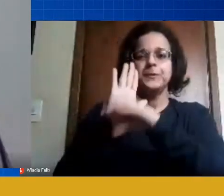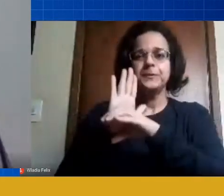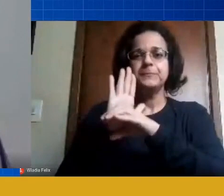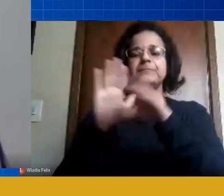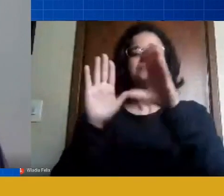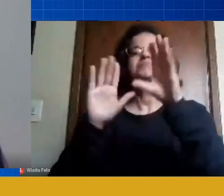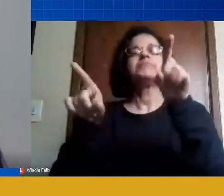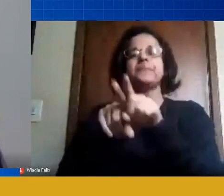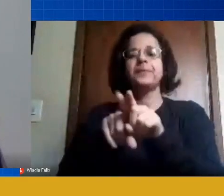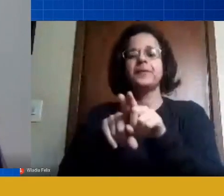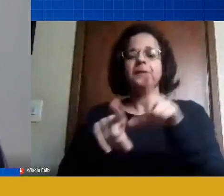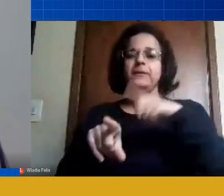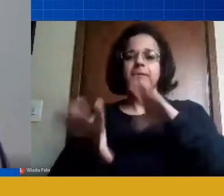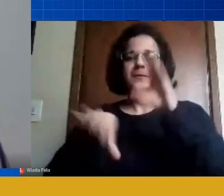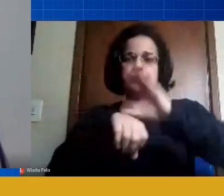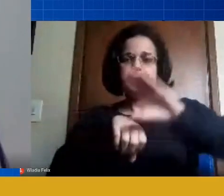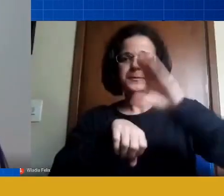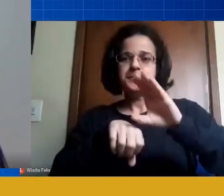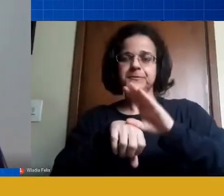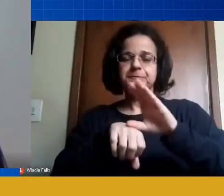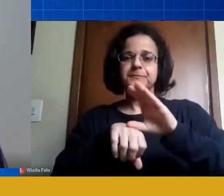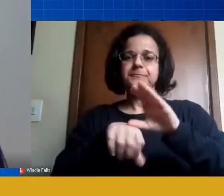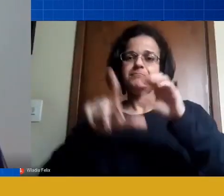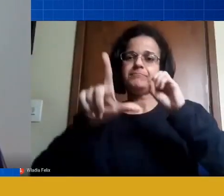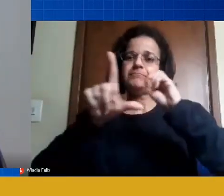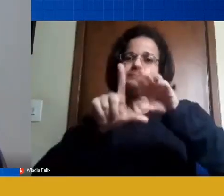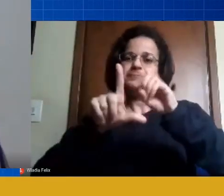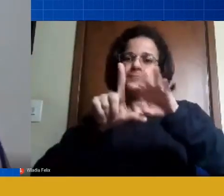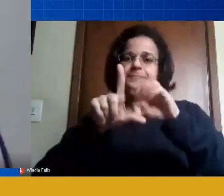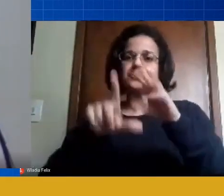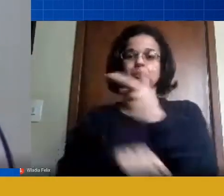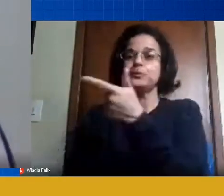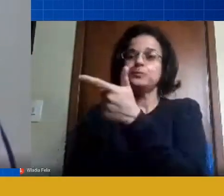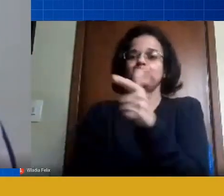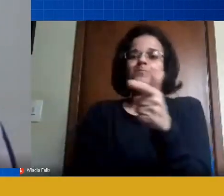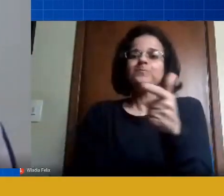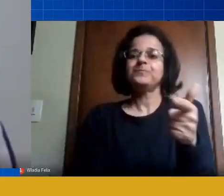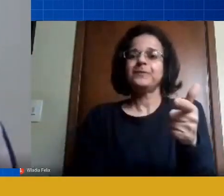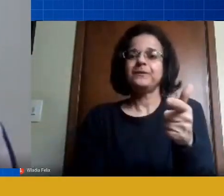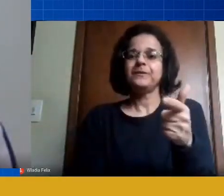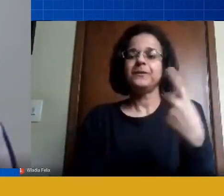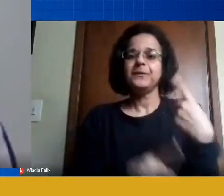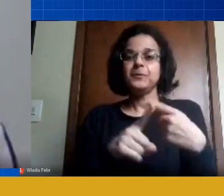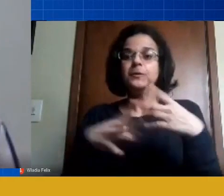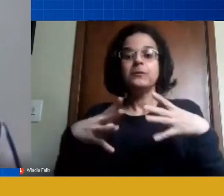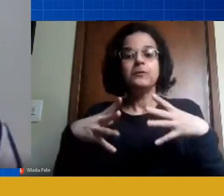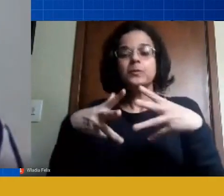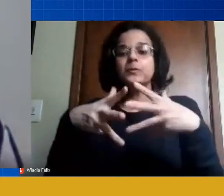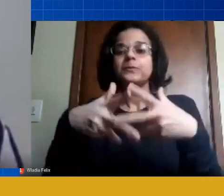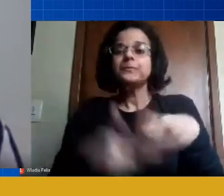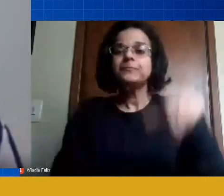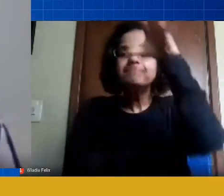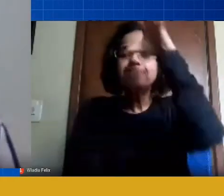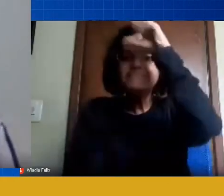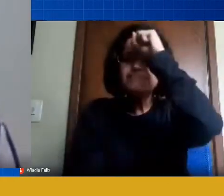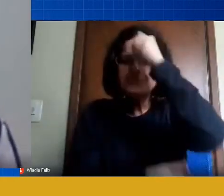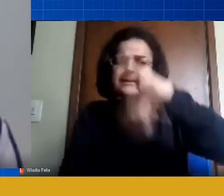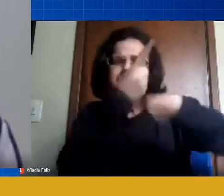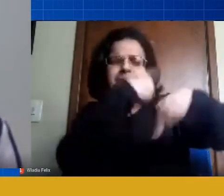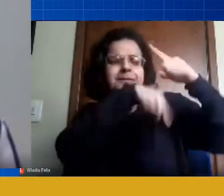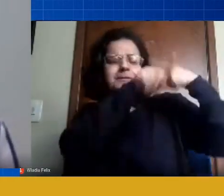nos cursos de licenciatura, não existem mais nesse momento, porque tudo que a gente aprendeu em sala de aula como ser professor,